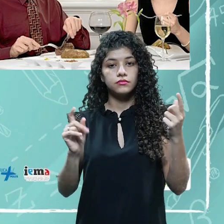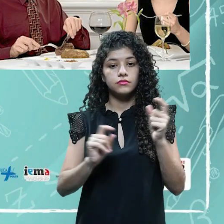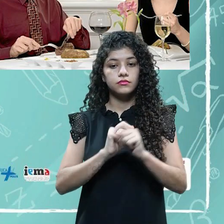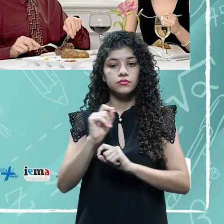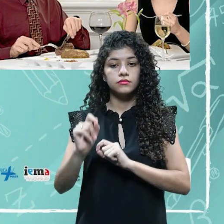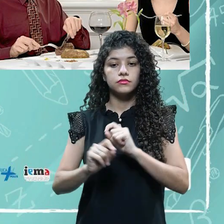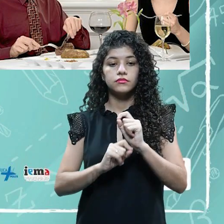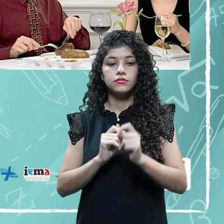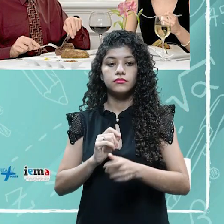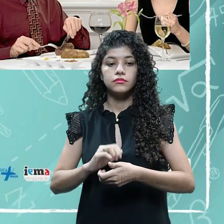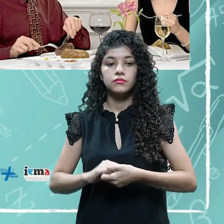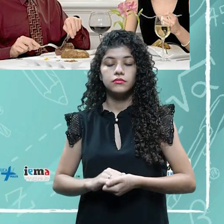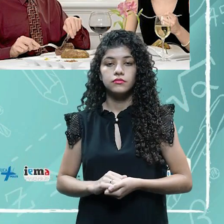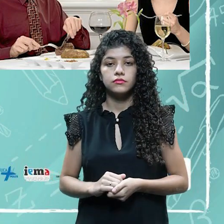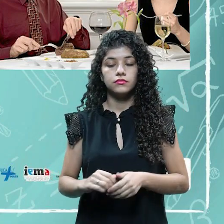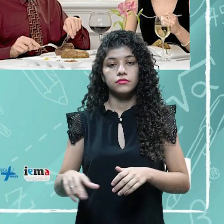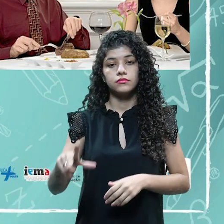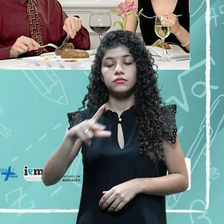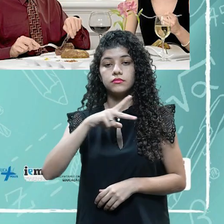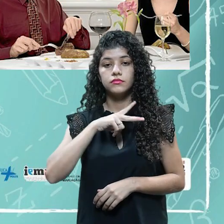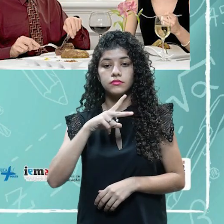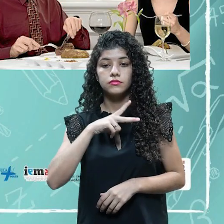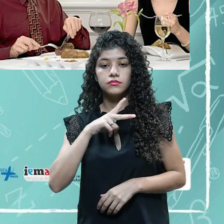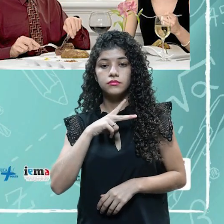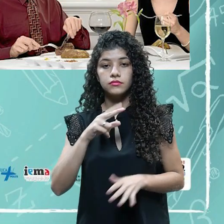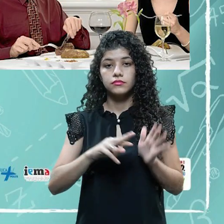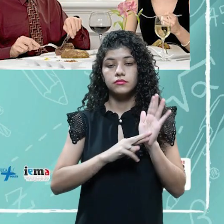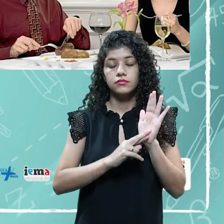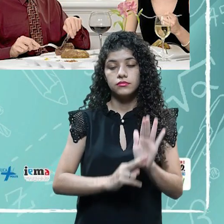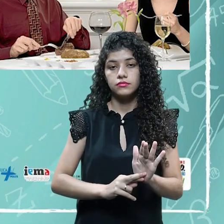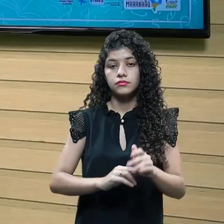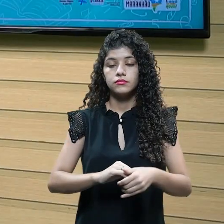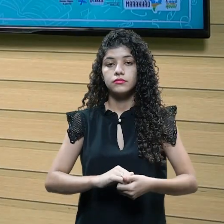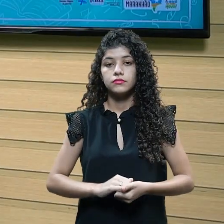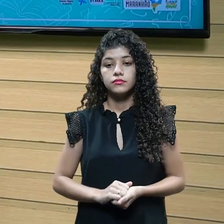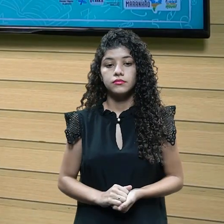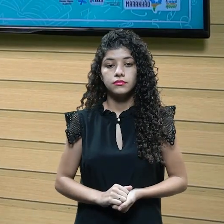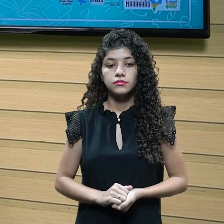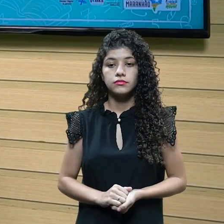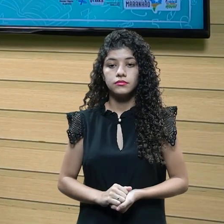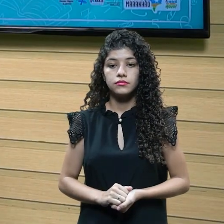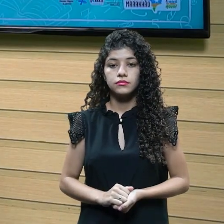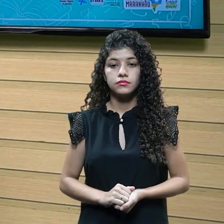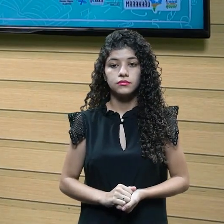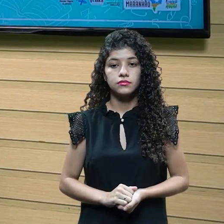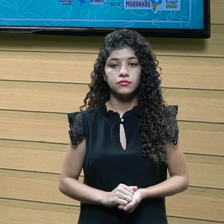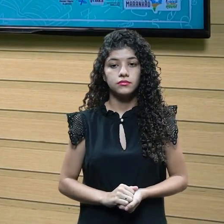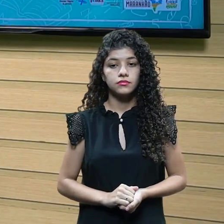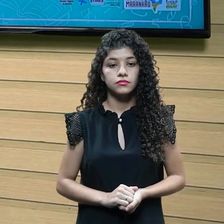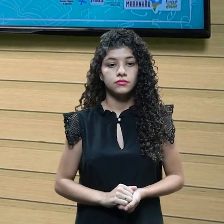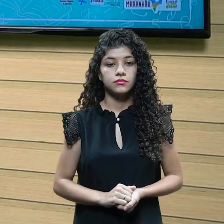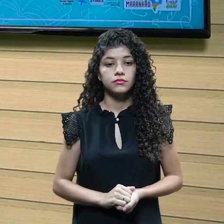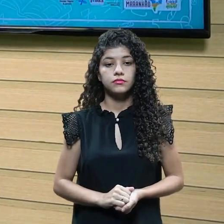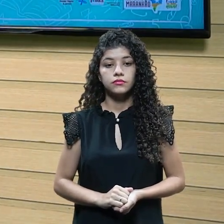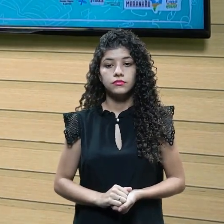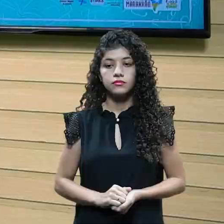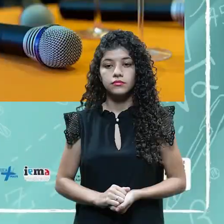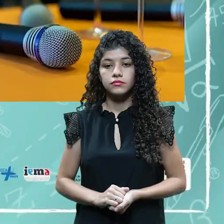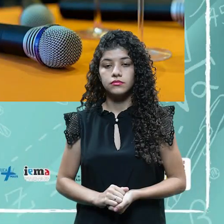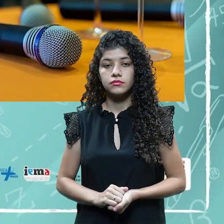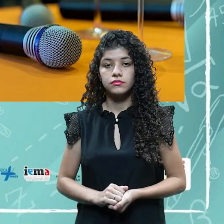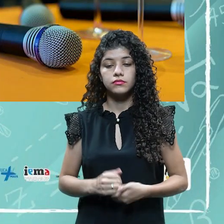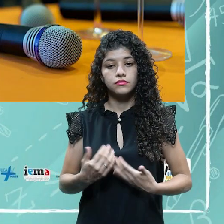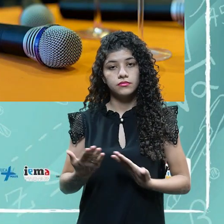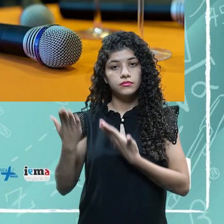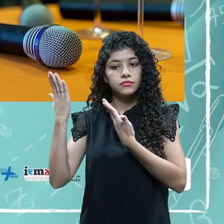entre particulares, como regras, normas e estilos. Bom, então o que seria cerimonial e protocolo?